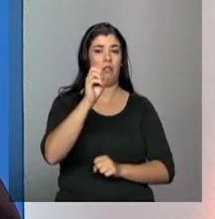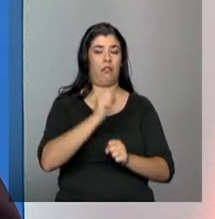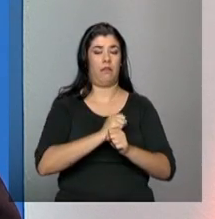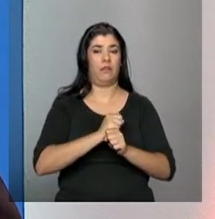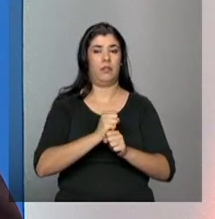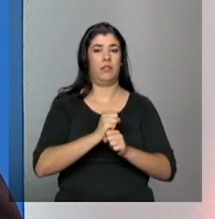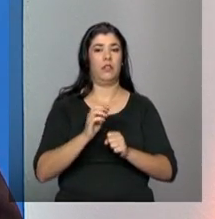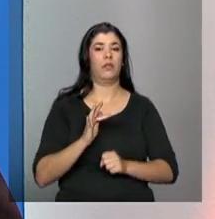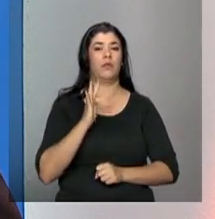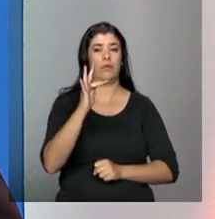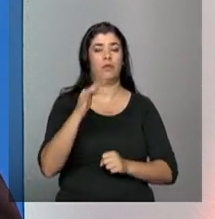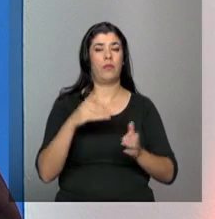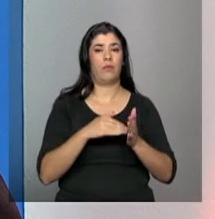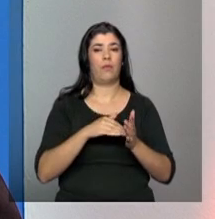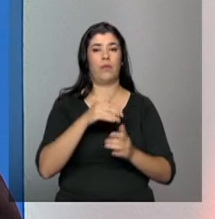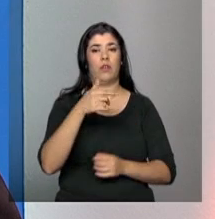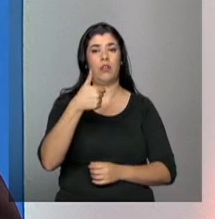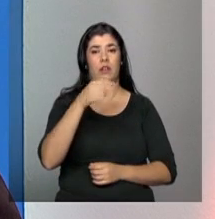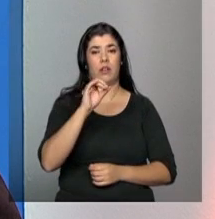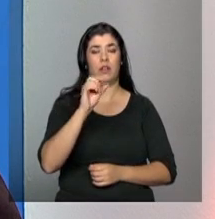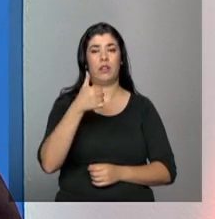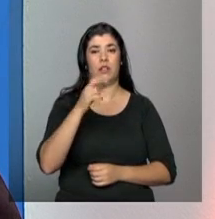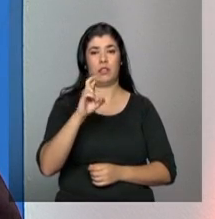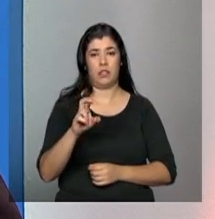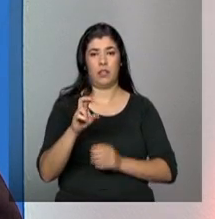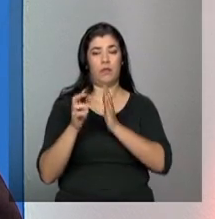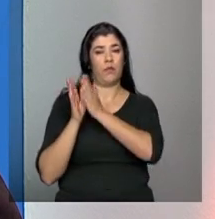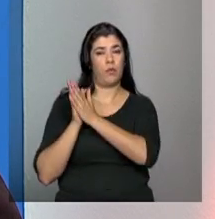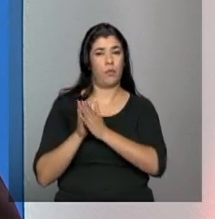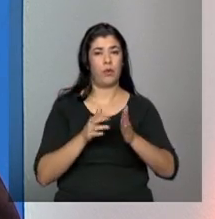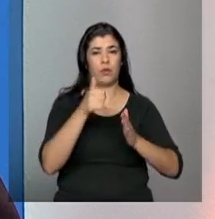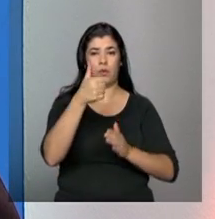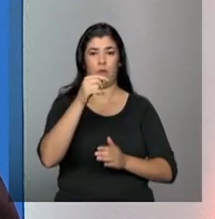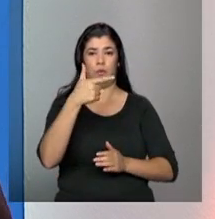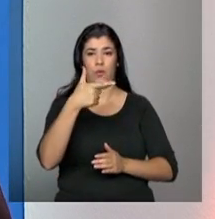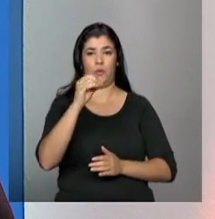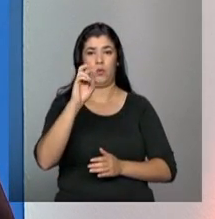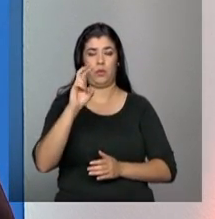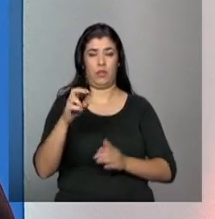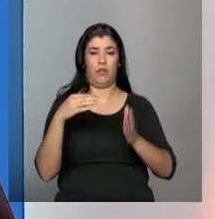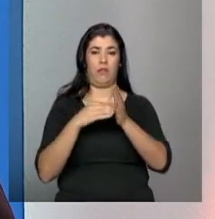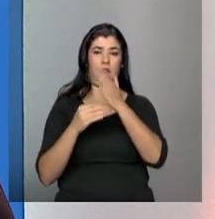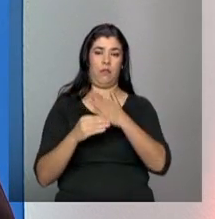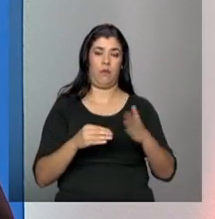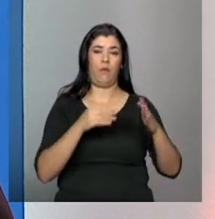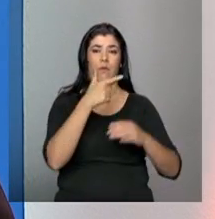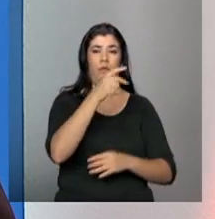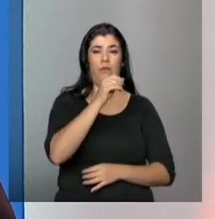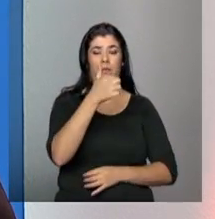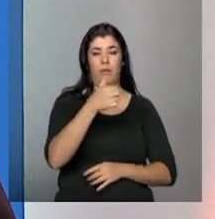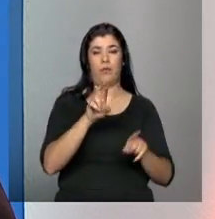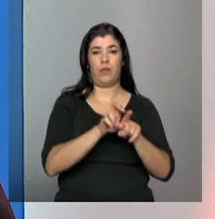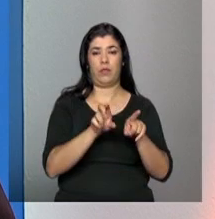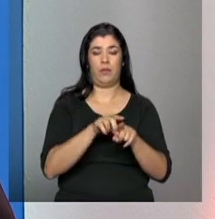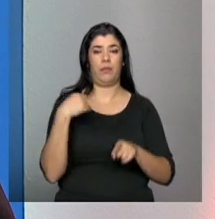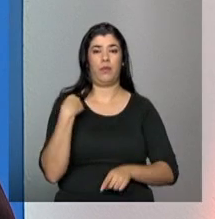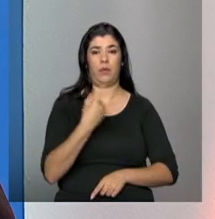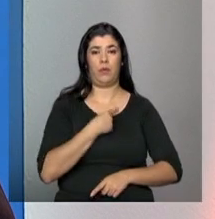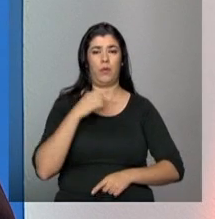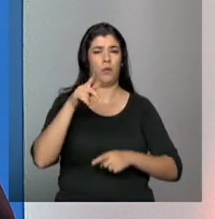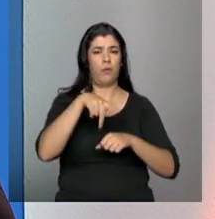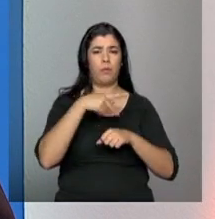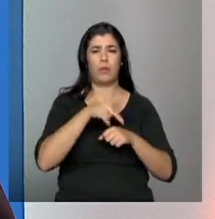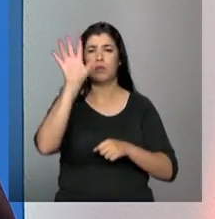2015, foi proposto na conferência de 2005. Então, para nós é um espaço onde o país